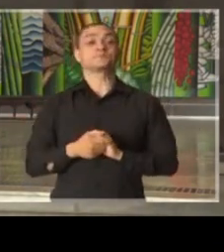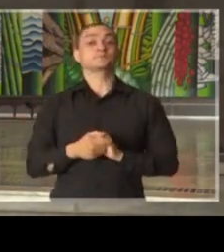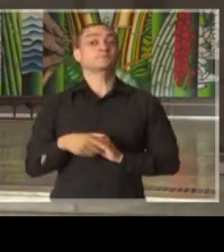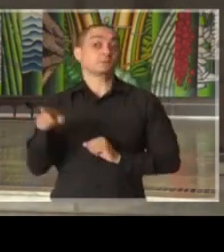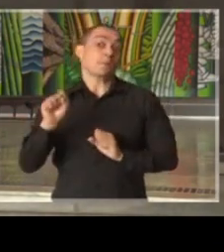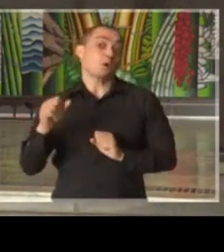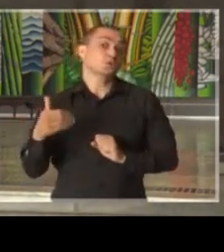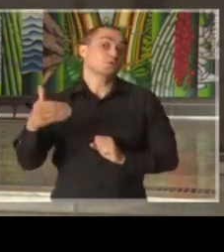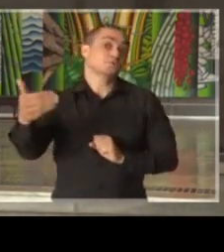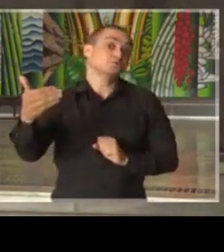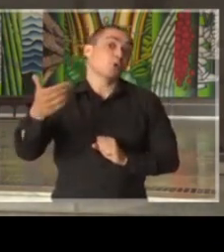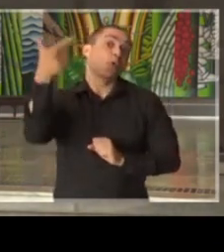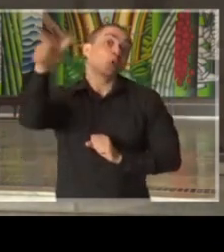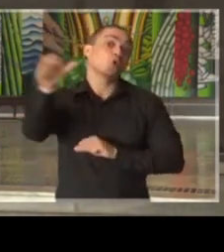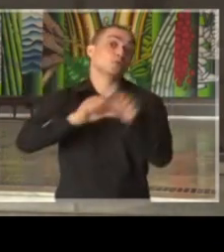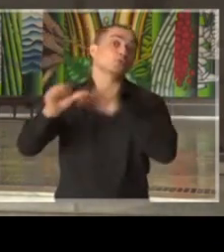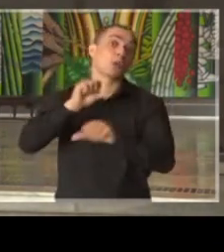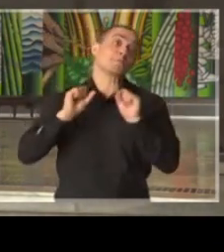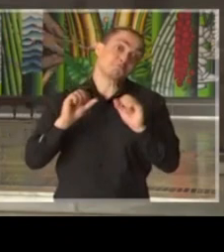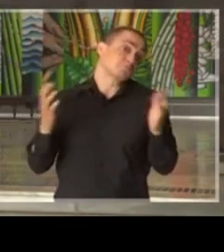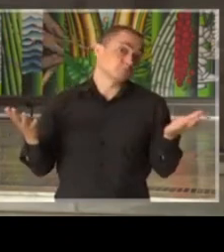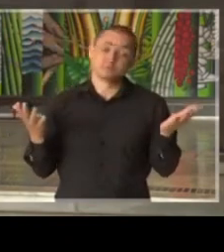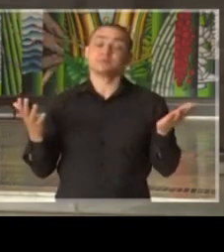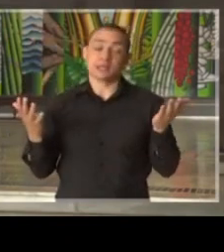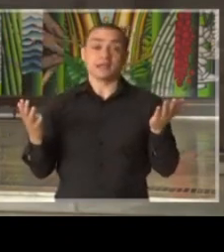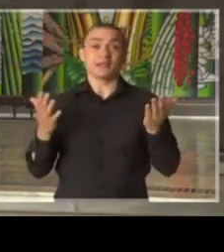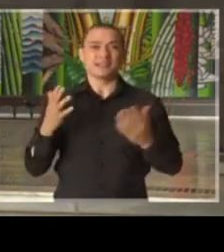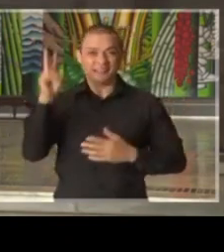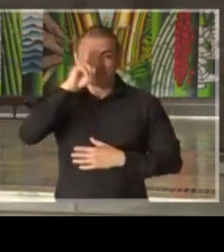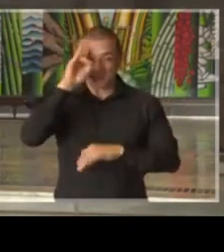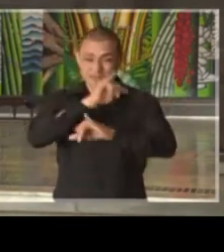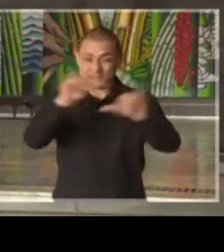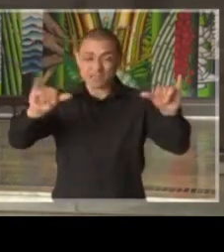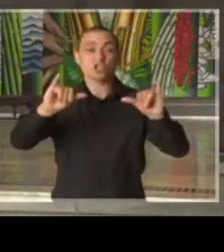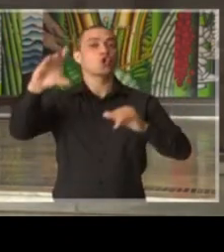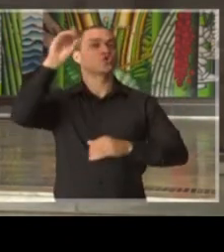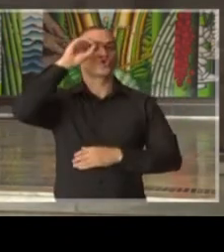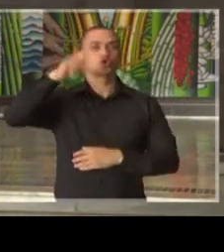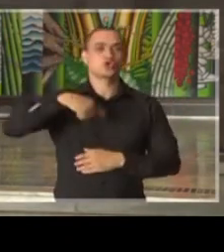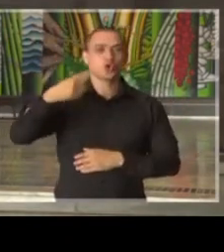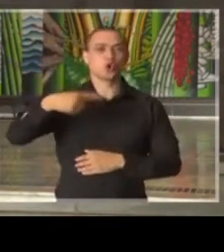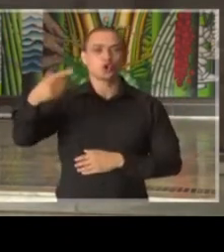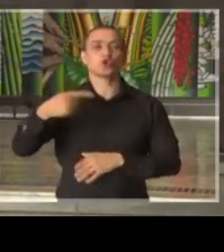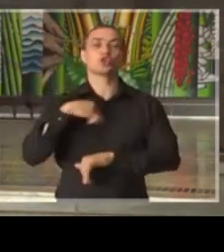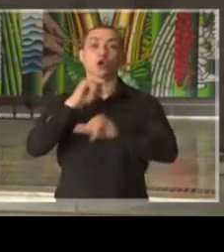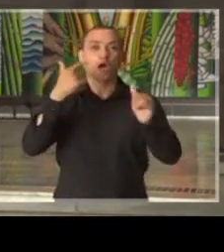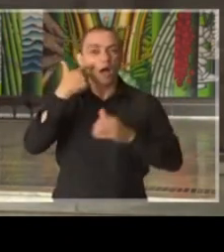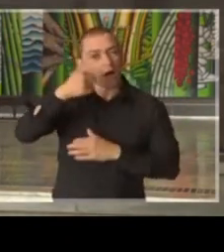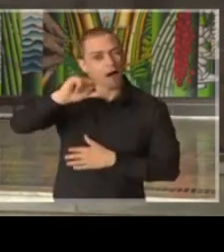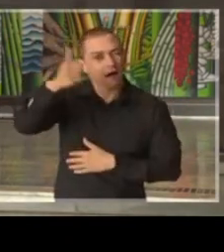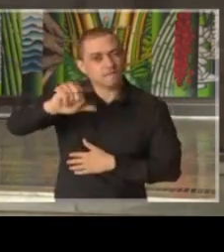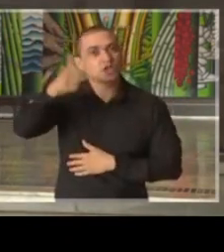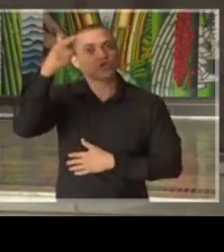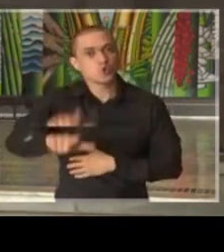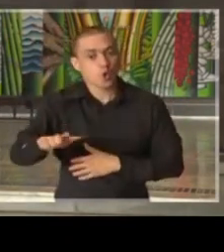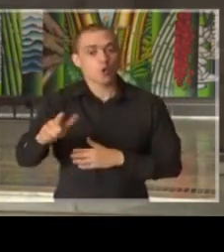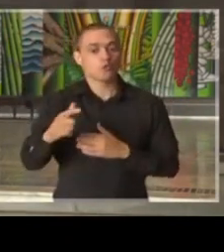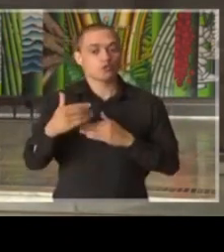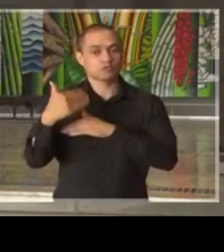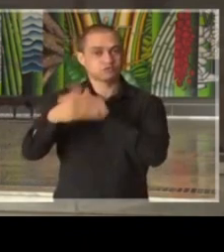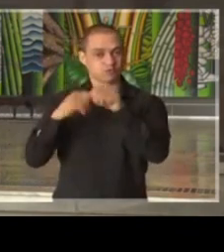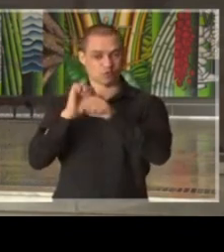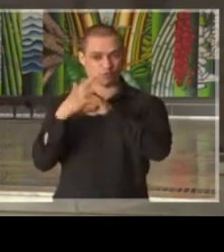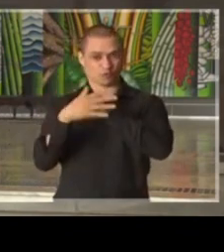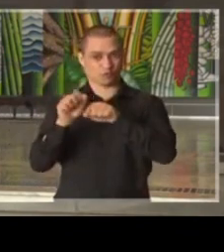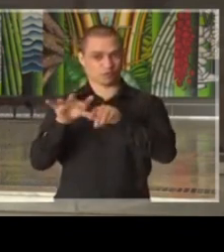não venham adotar outras medidas. Volto a lembrar aqui, todos os dias nós estamos avaliando a evolução do